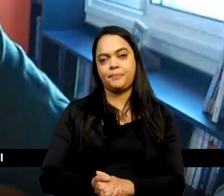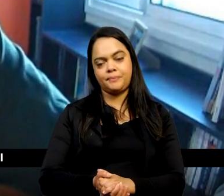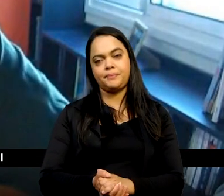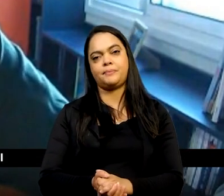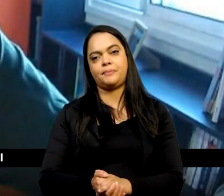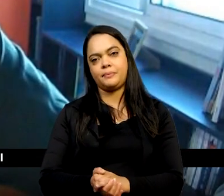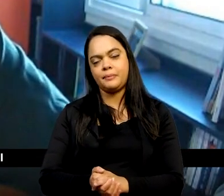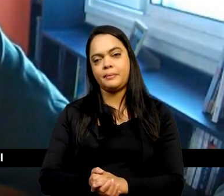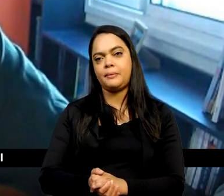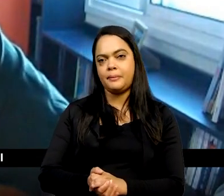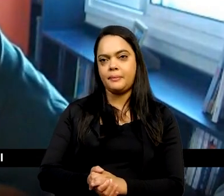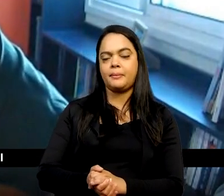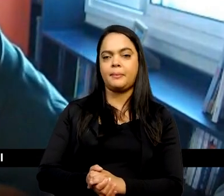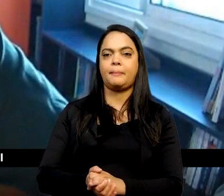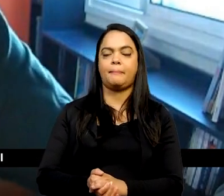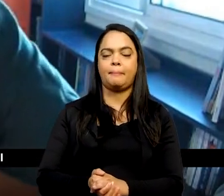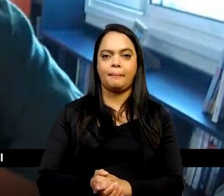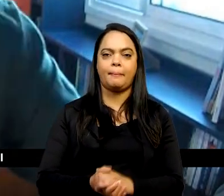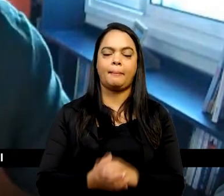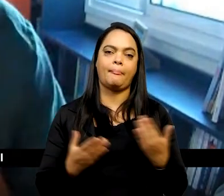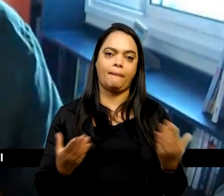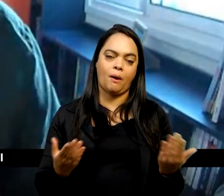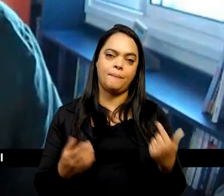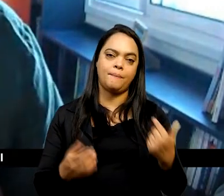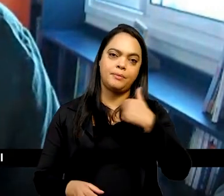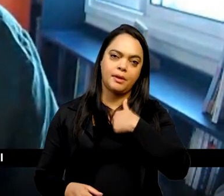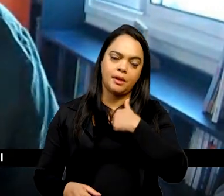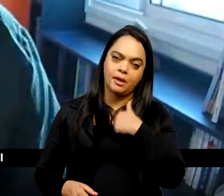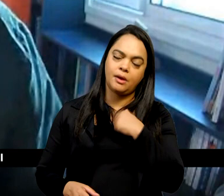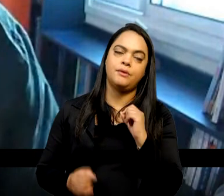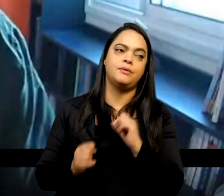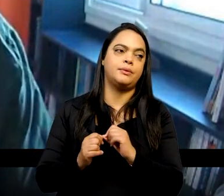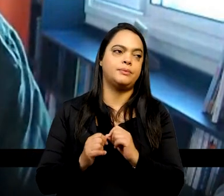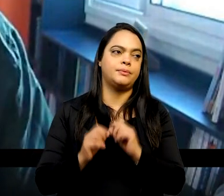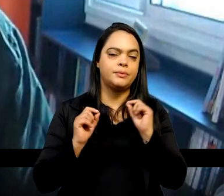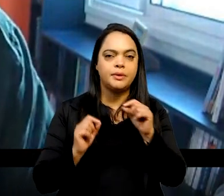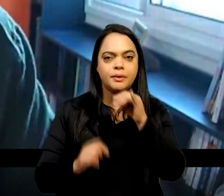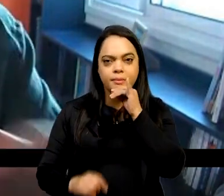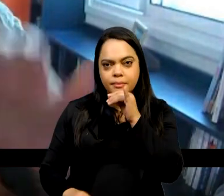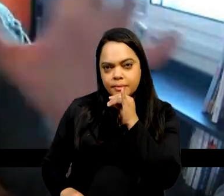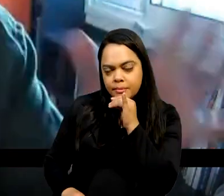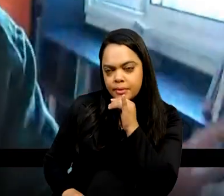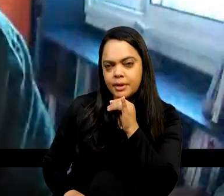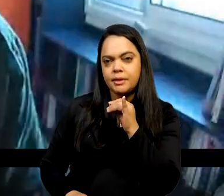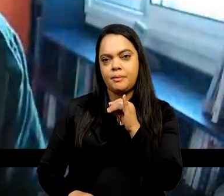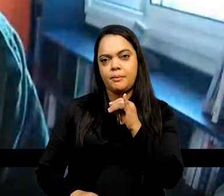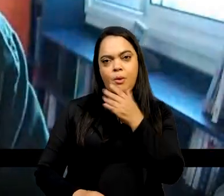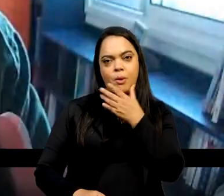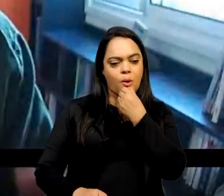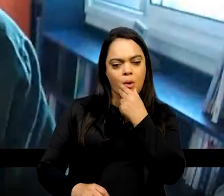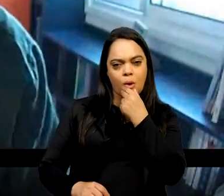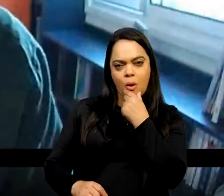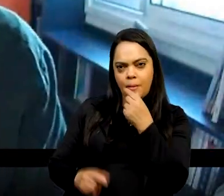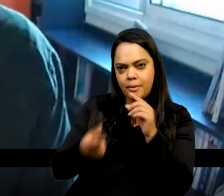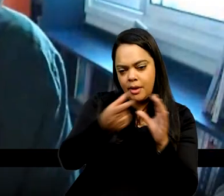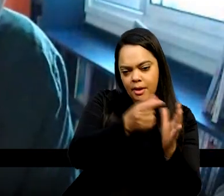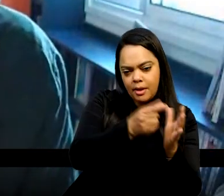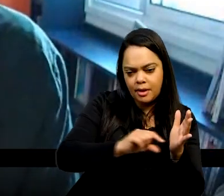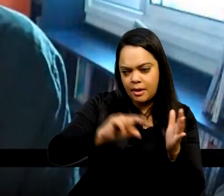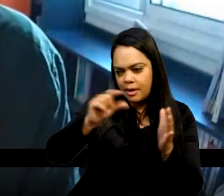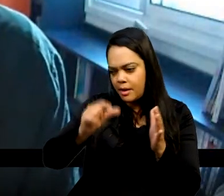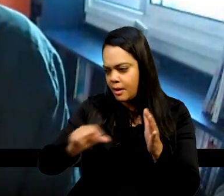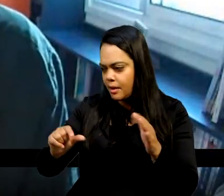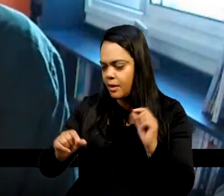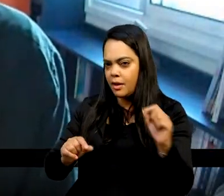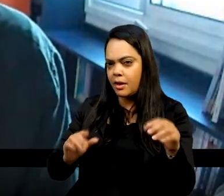quando um leigo pergunta o que que eu faço, então, sei lá, vem um encanador aqui em casa, ele vê uns livros, já deve ter acontecido com você,